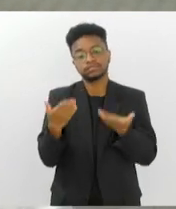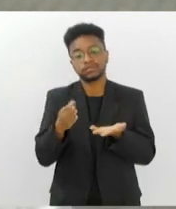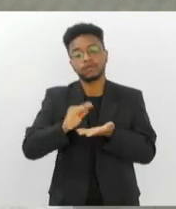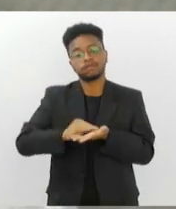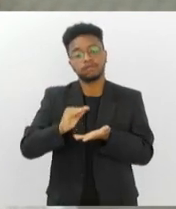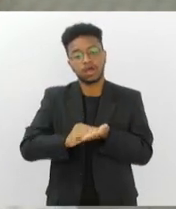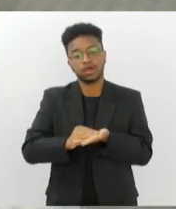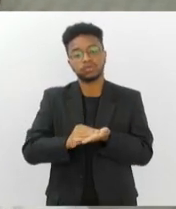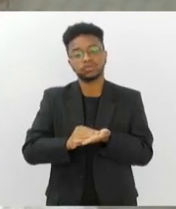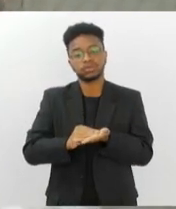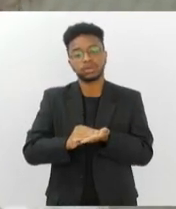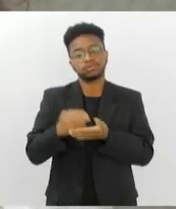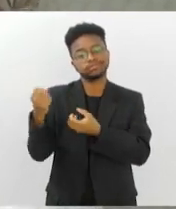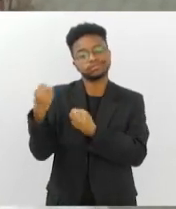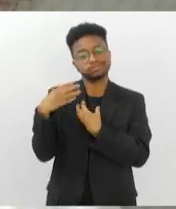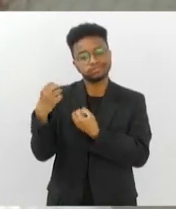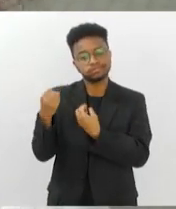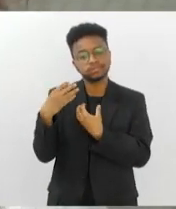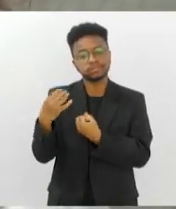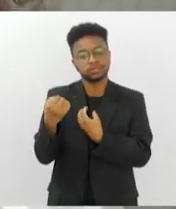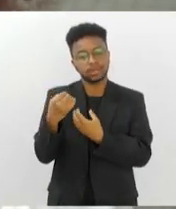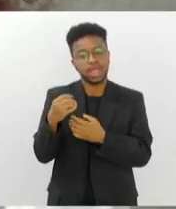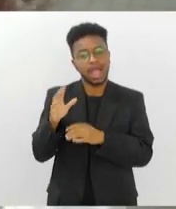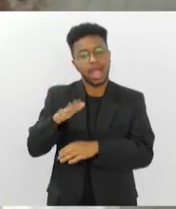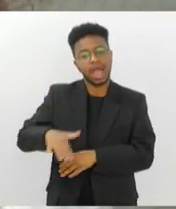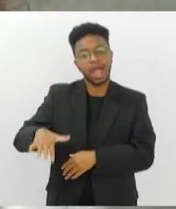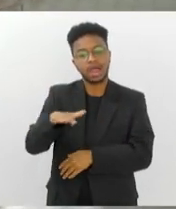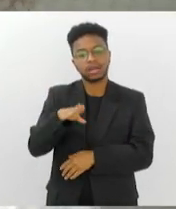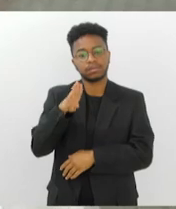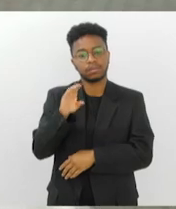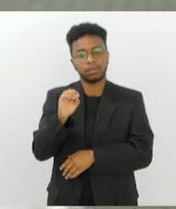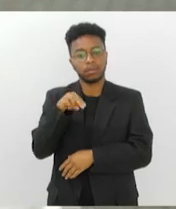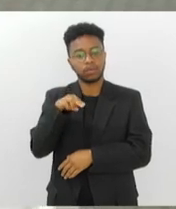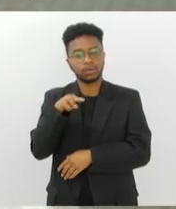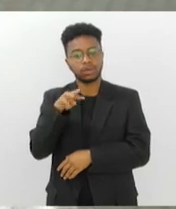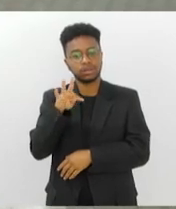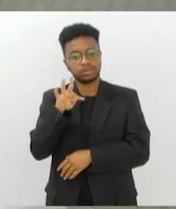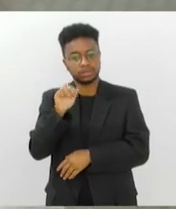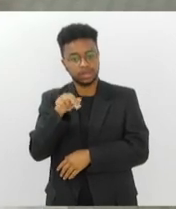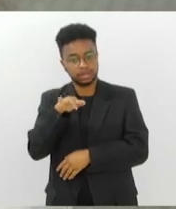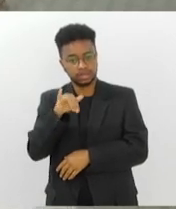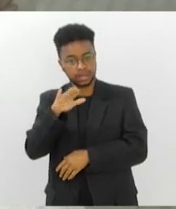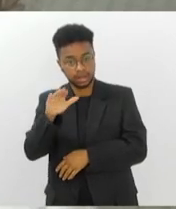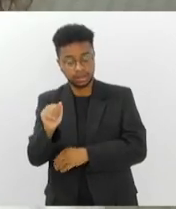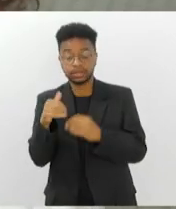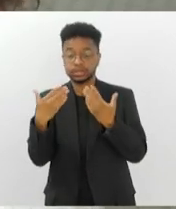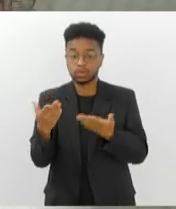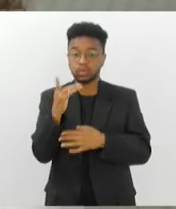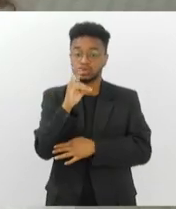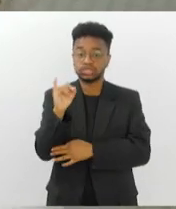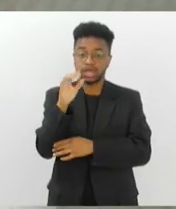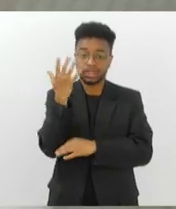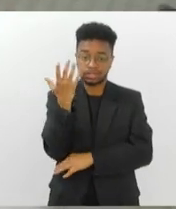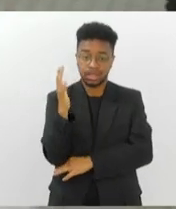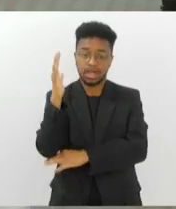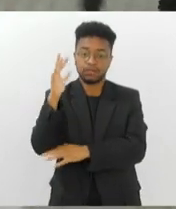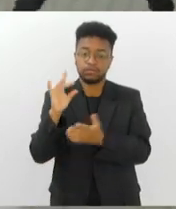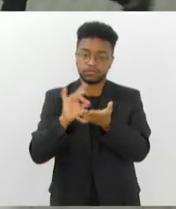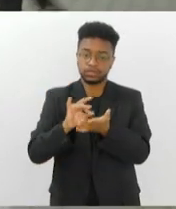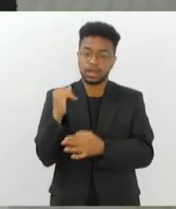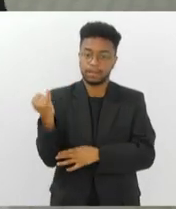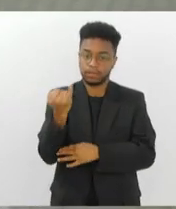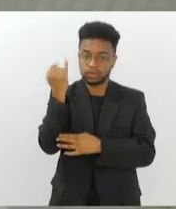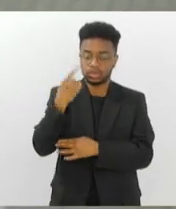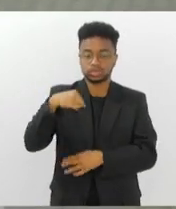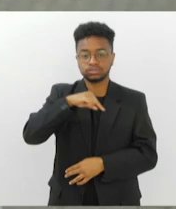alfabetização botânica nesse sentido. Então, no dia da árvore, é um dia importante para a gente tomar